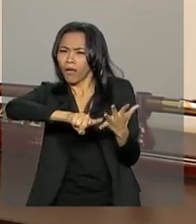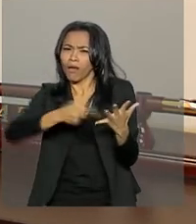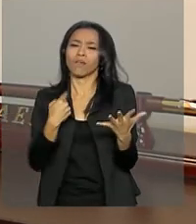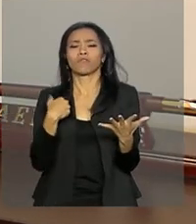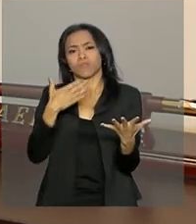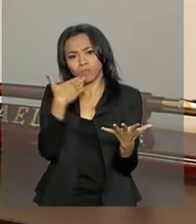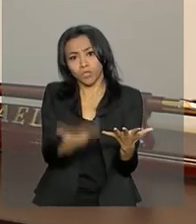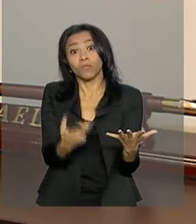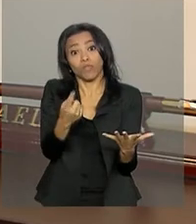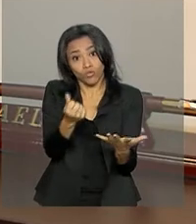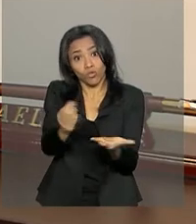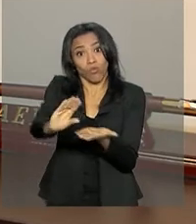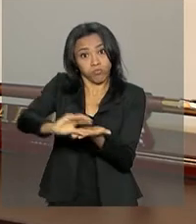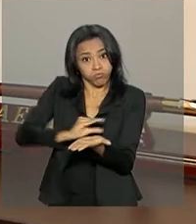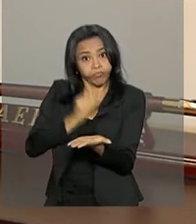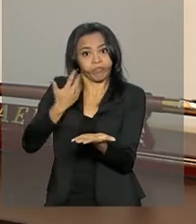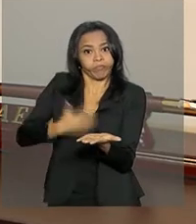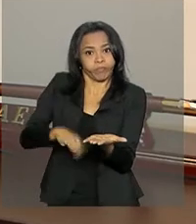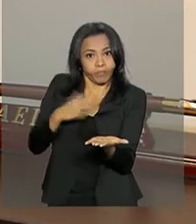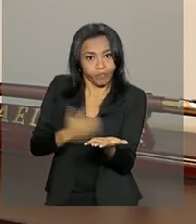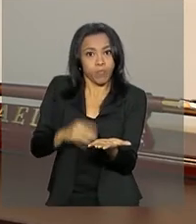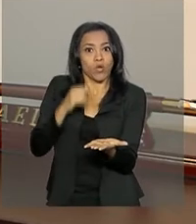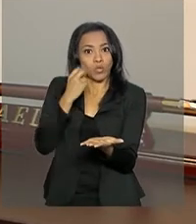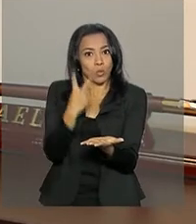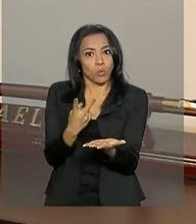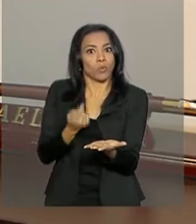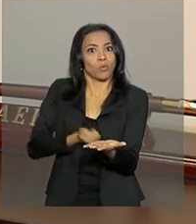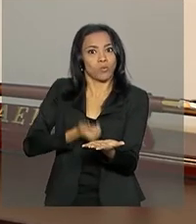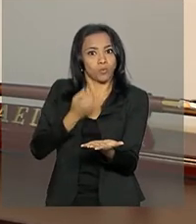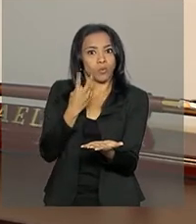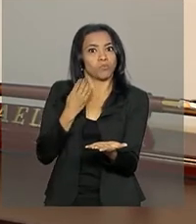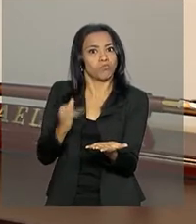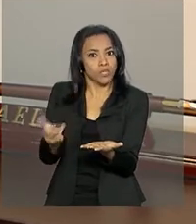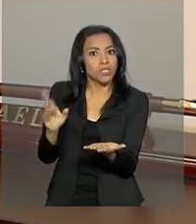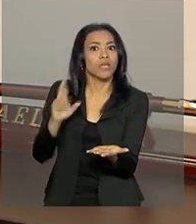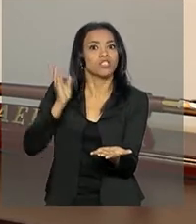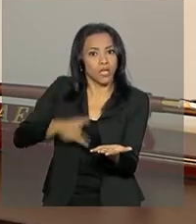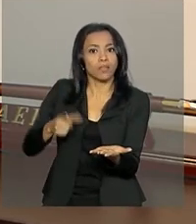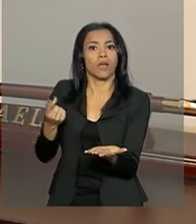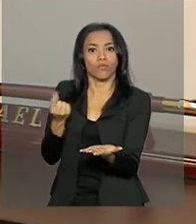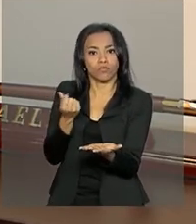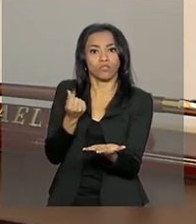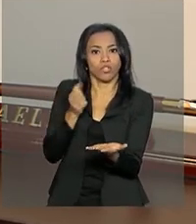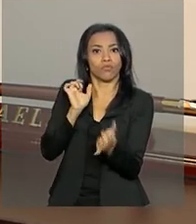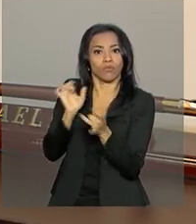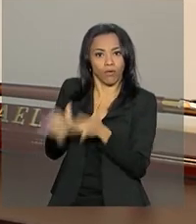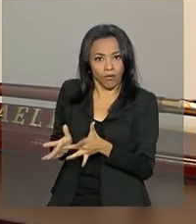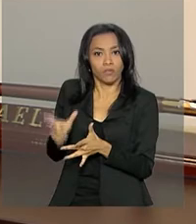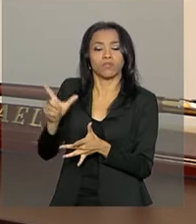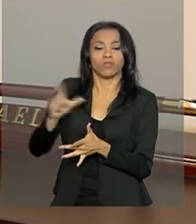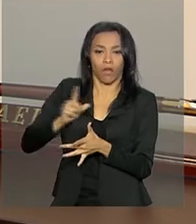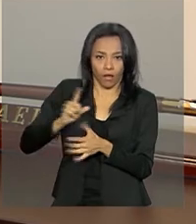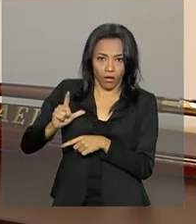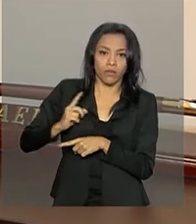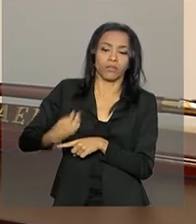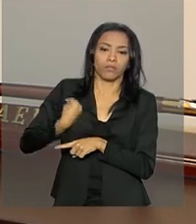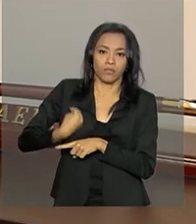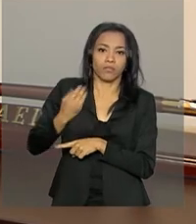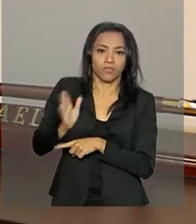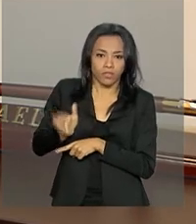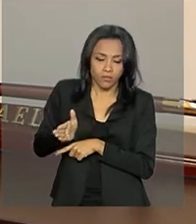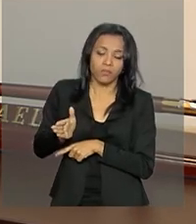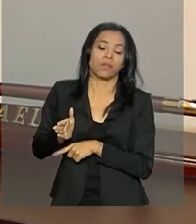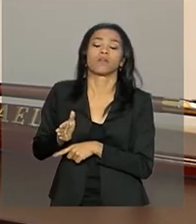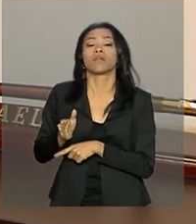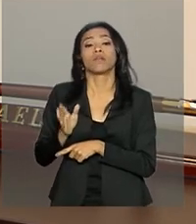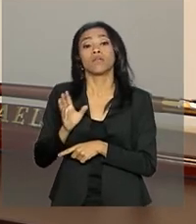recebemos, 1,2 bilhão de reais, que já está à disposição nossa, mas nós estamos, como falei, na fase interna de